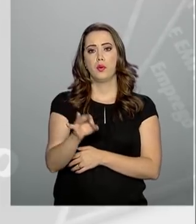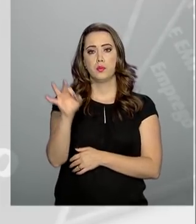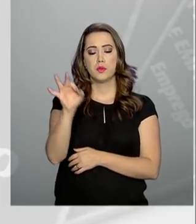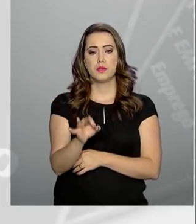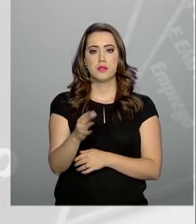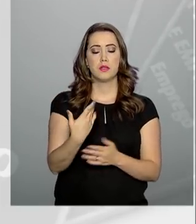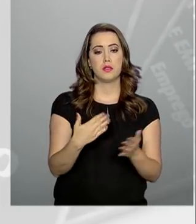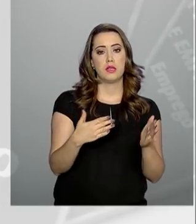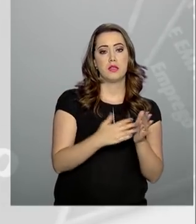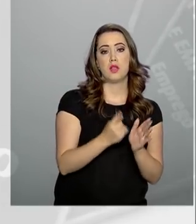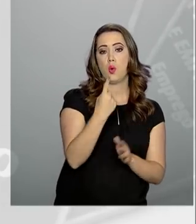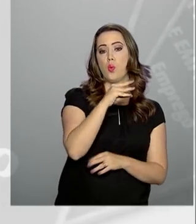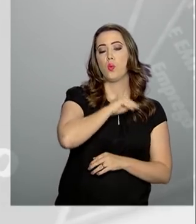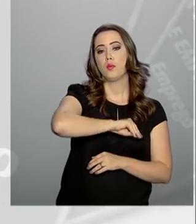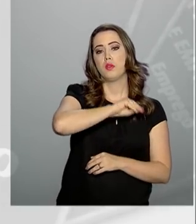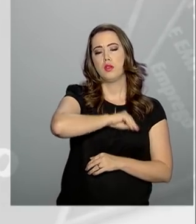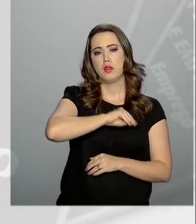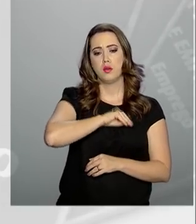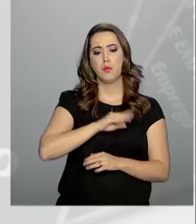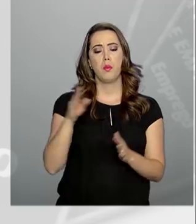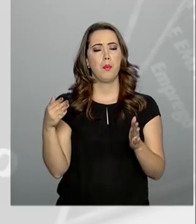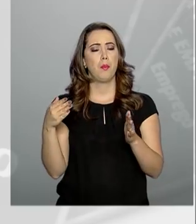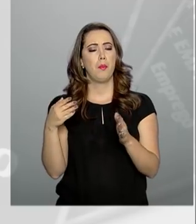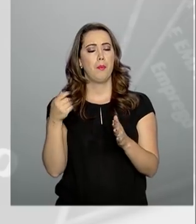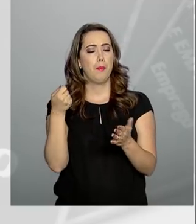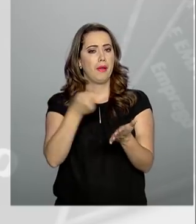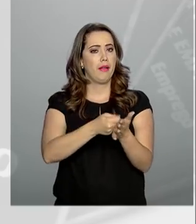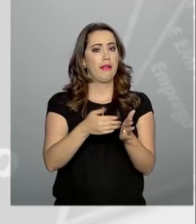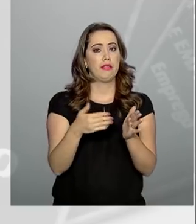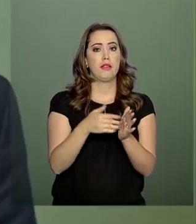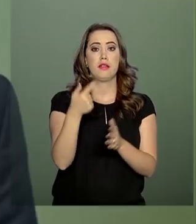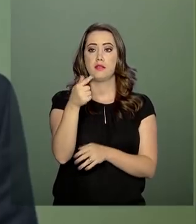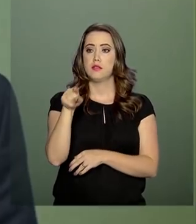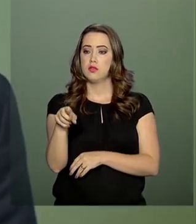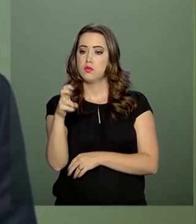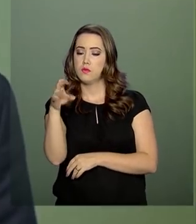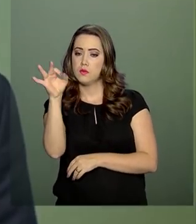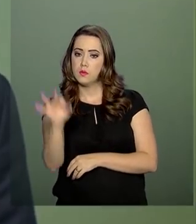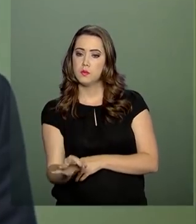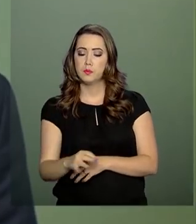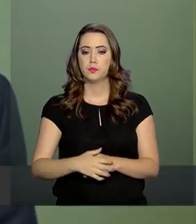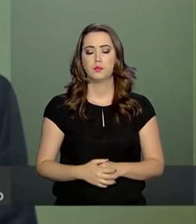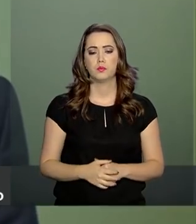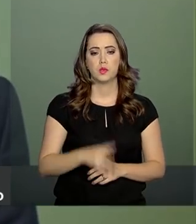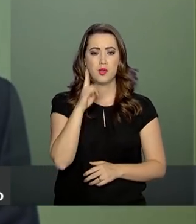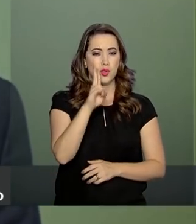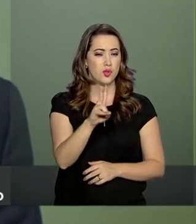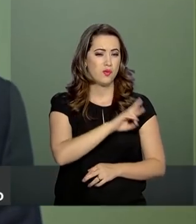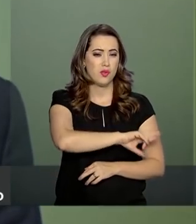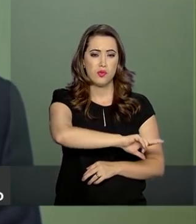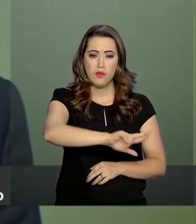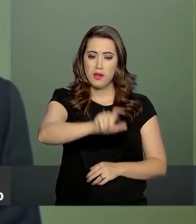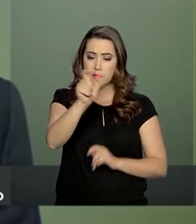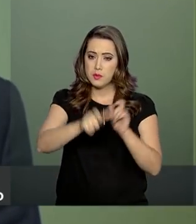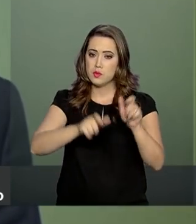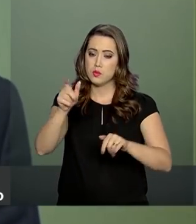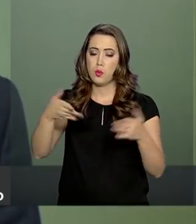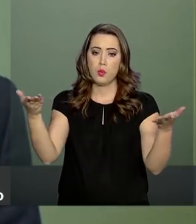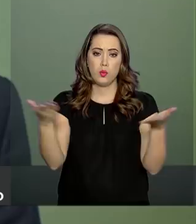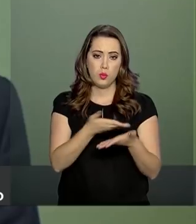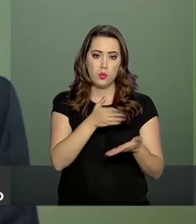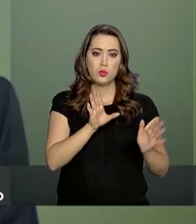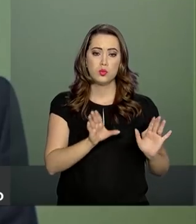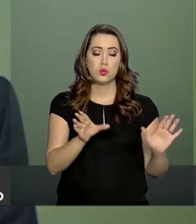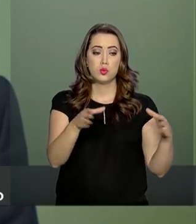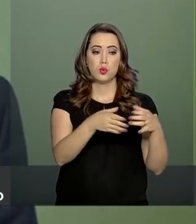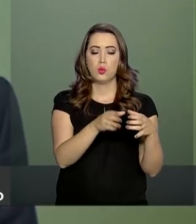quem ganha até um salário mínimo, vai pagar até 7,5%. Considerando que a grande maioria dos segurados hoje estão